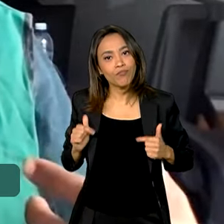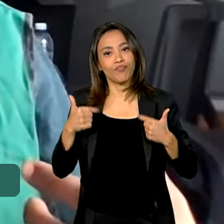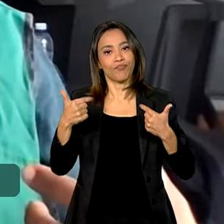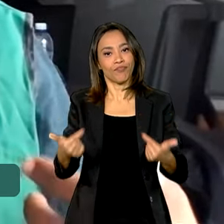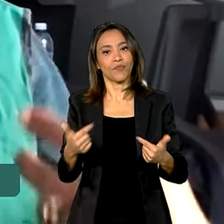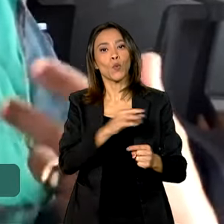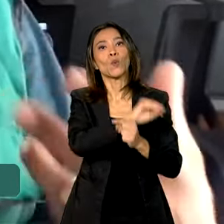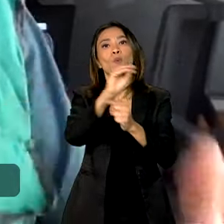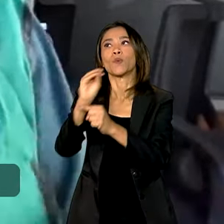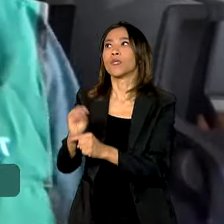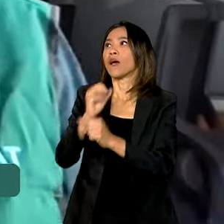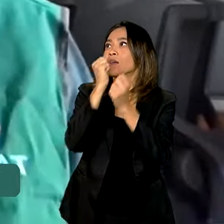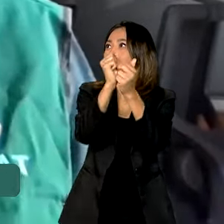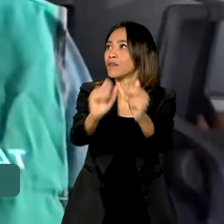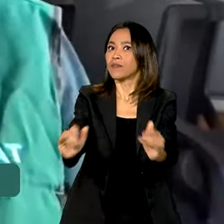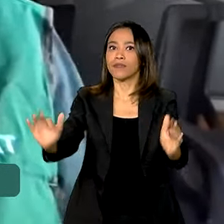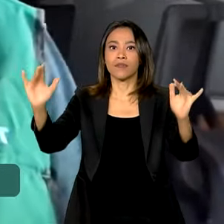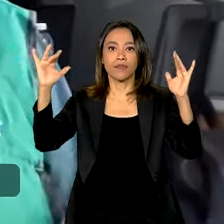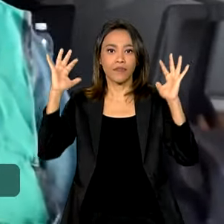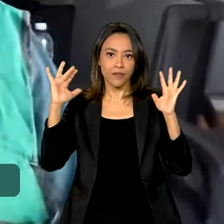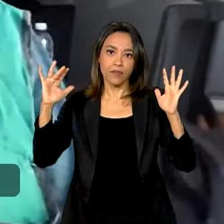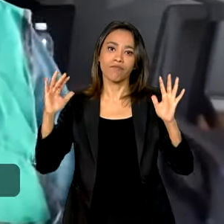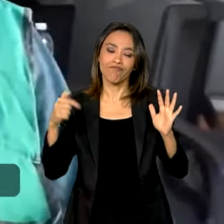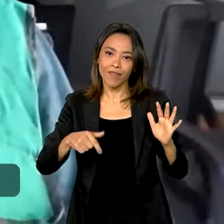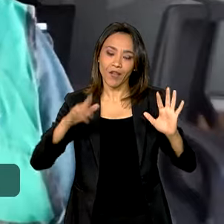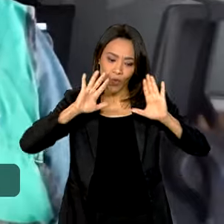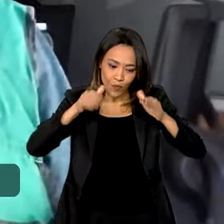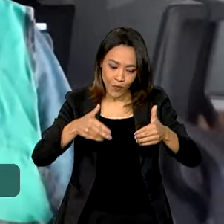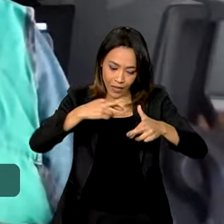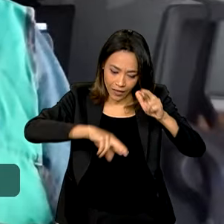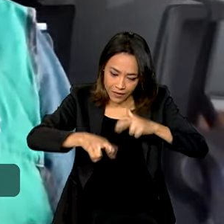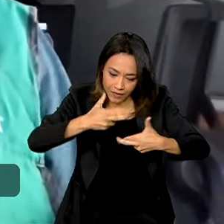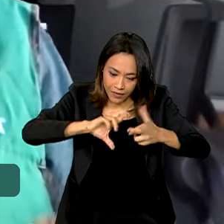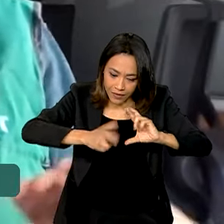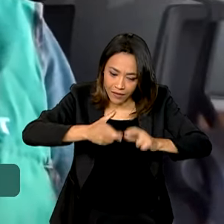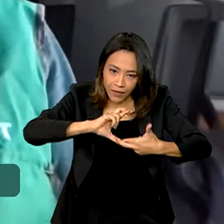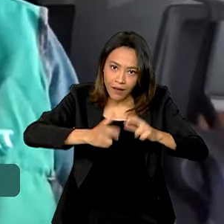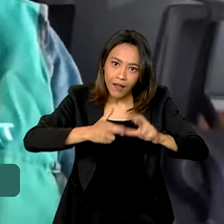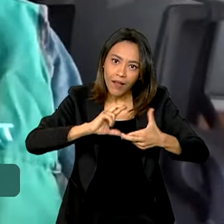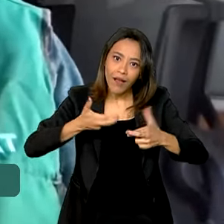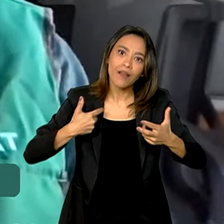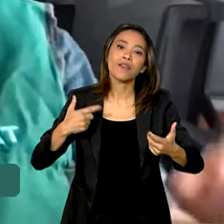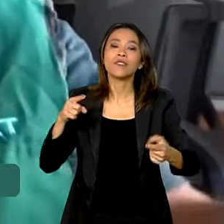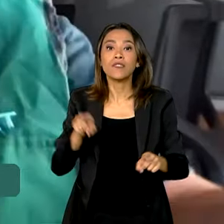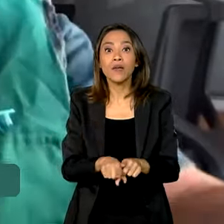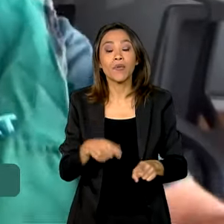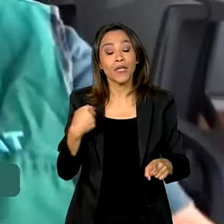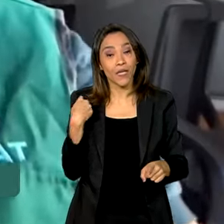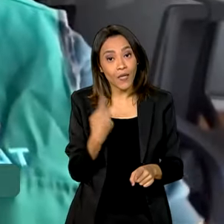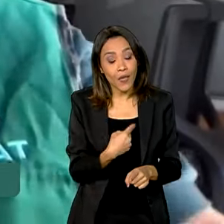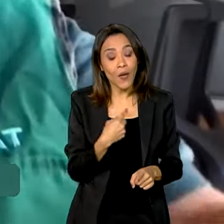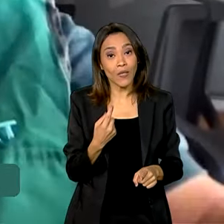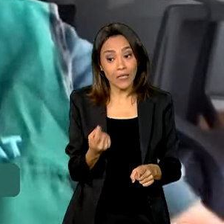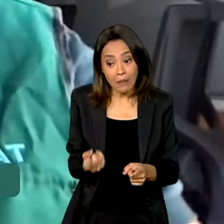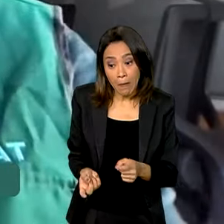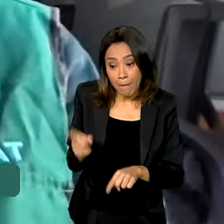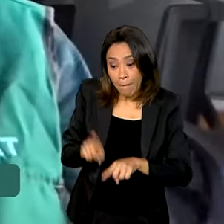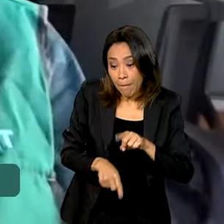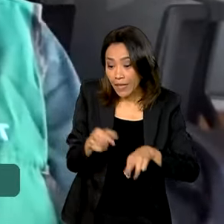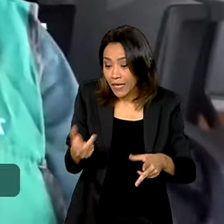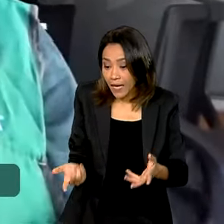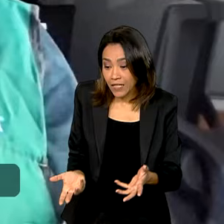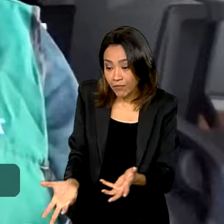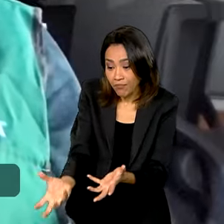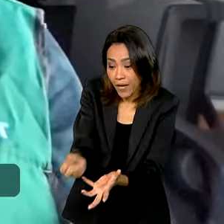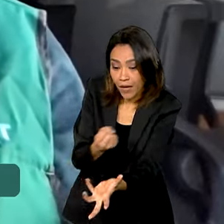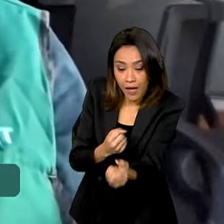alimentadores da cadeia da reciclagem, os grandes resgatadores dos materiais recicláveis